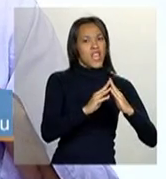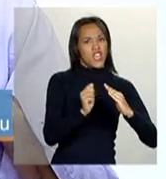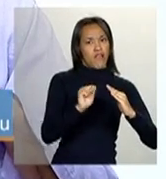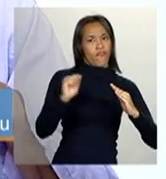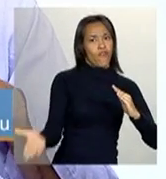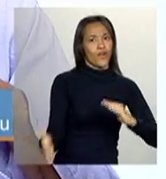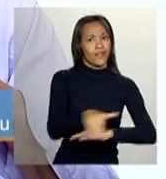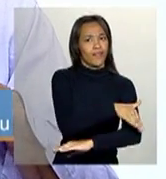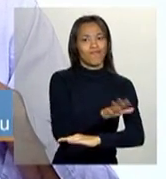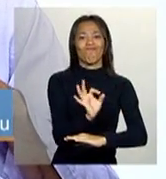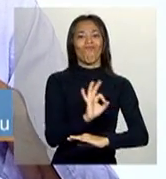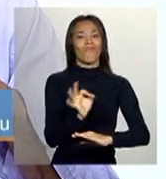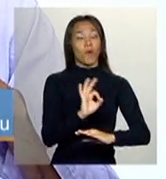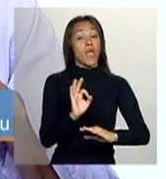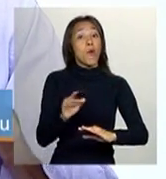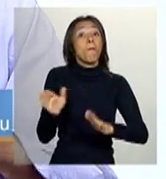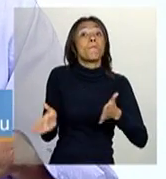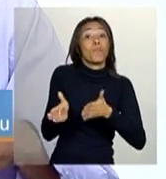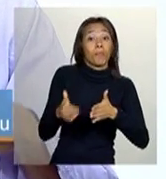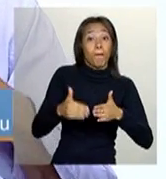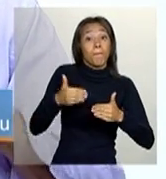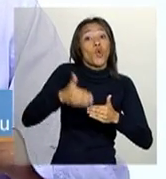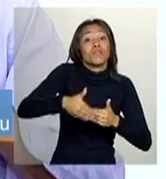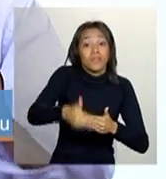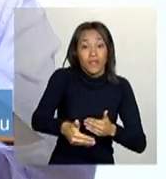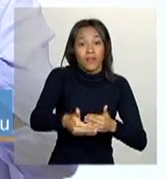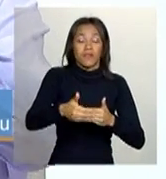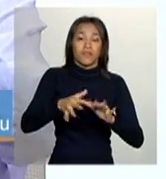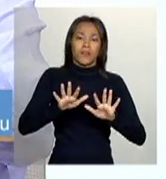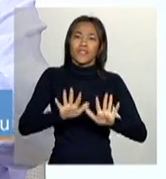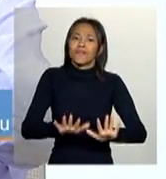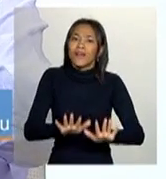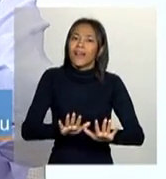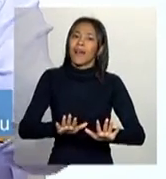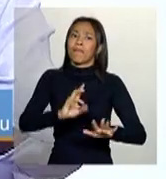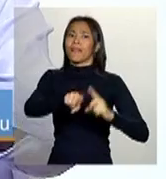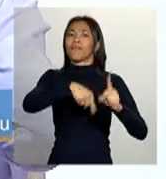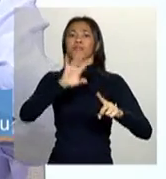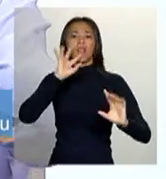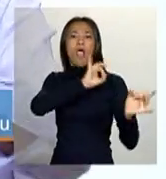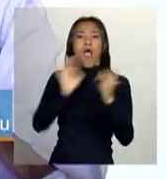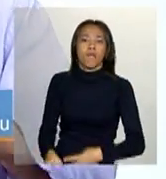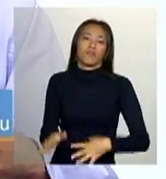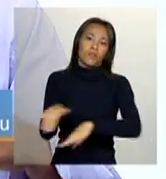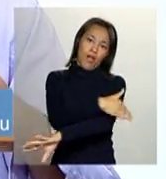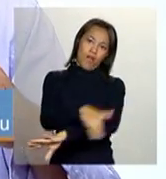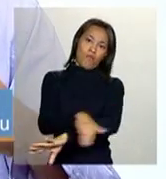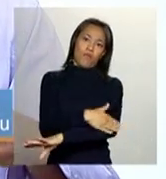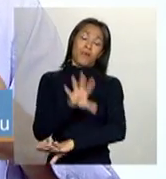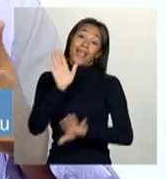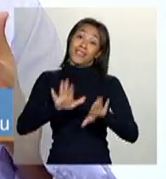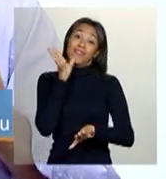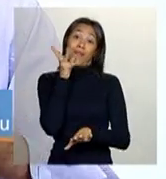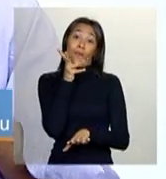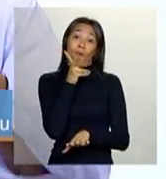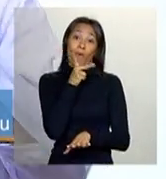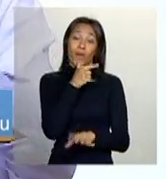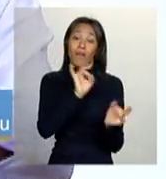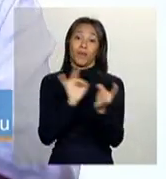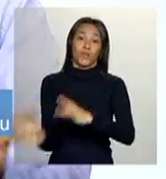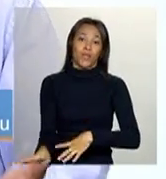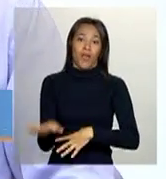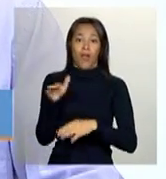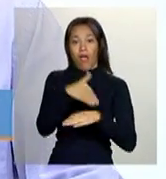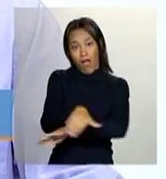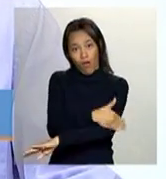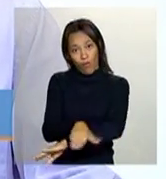condição de situação de rua, todo um processo de saída que demora, vezes, alguns